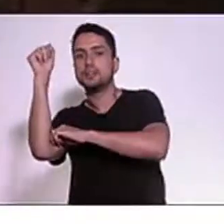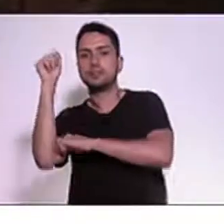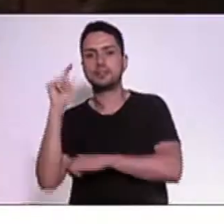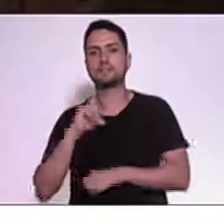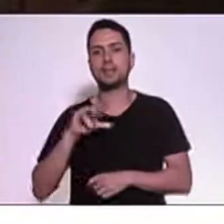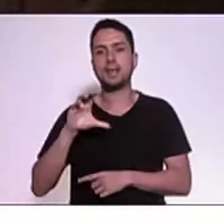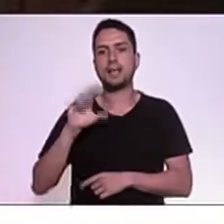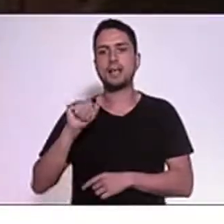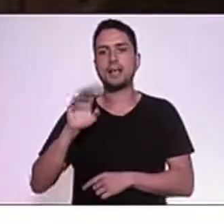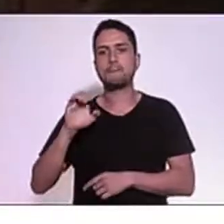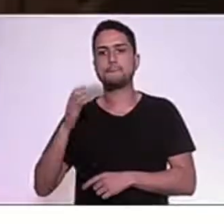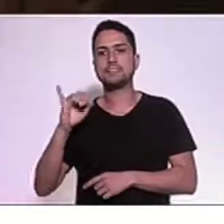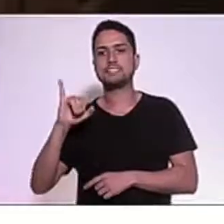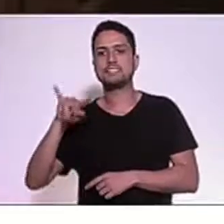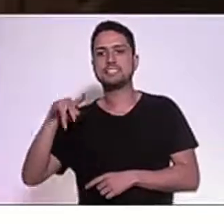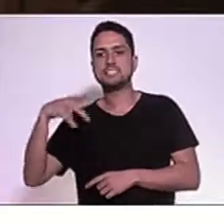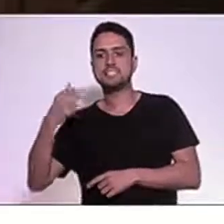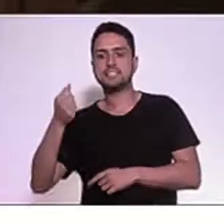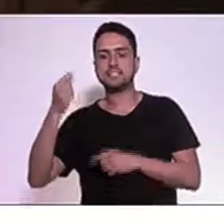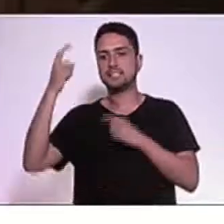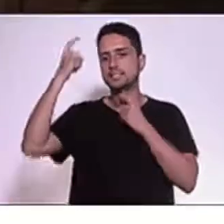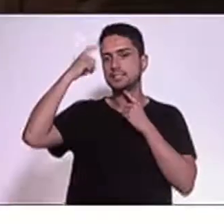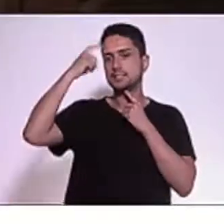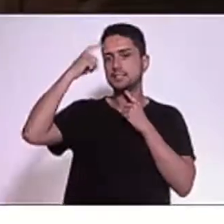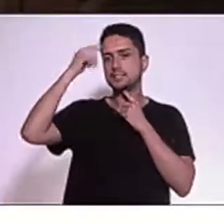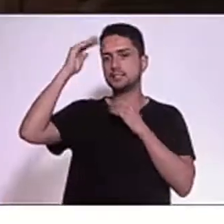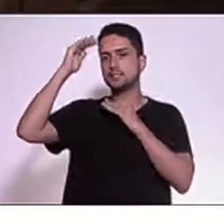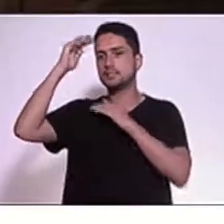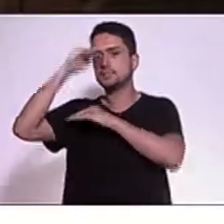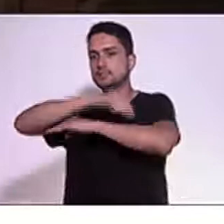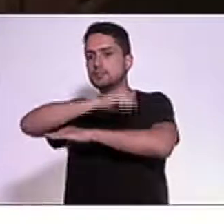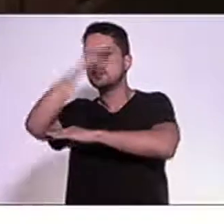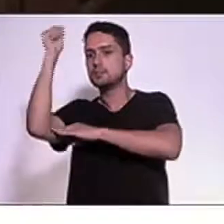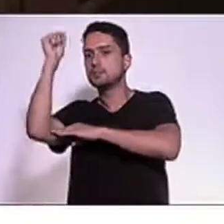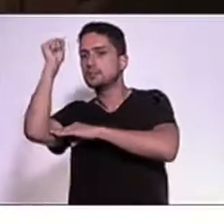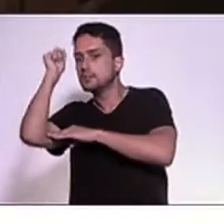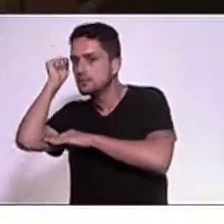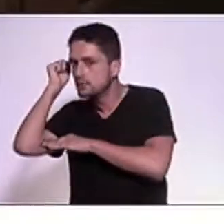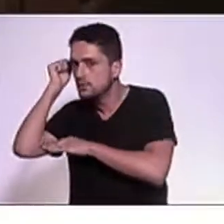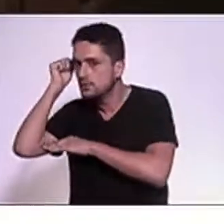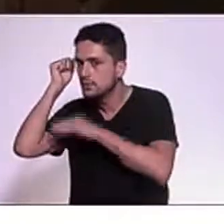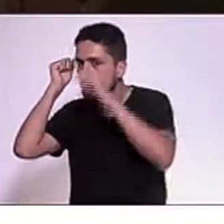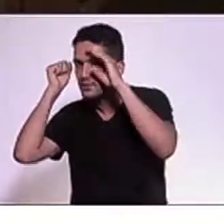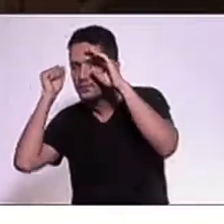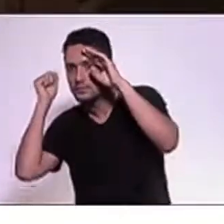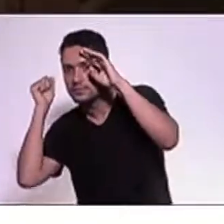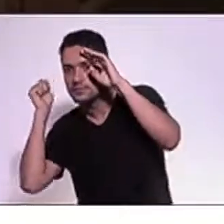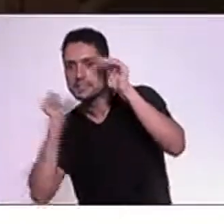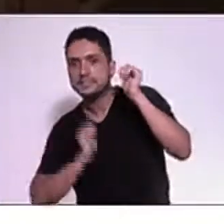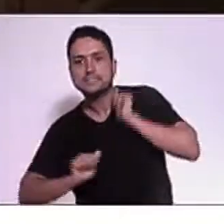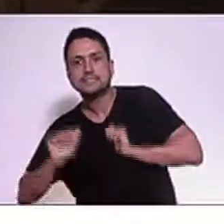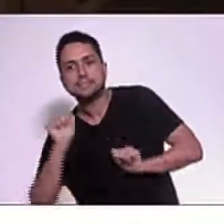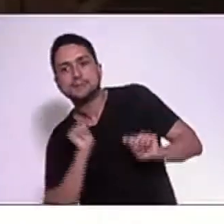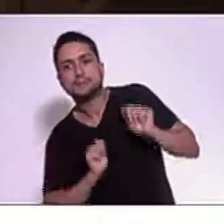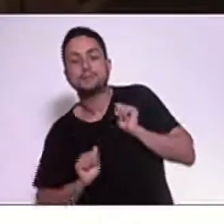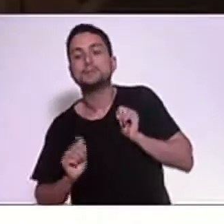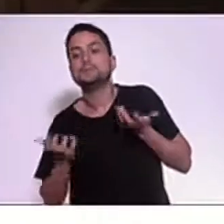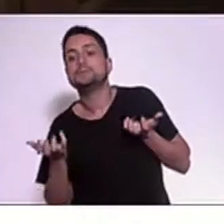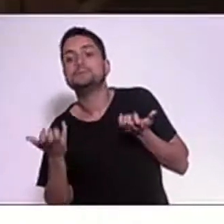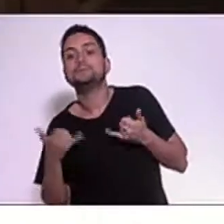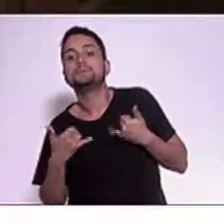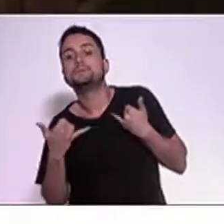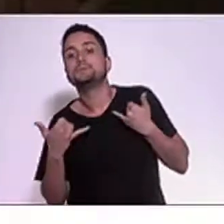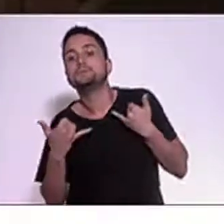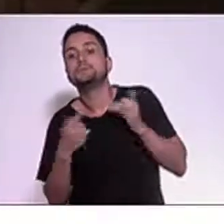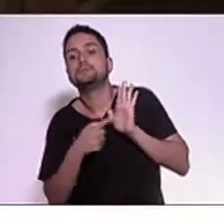muito de cabecinha, ele botou a sua cabecinha do lado de fora, demonstrando a sua ansiedade e o seu oportunismo